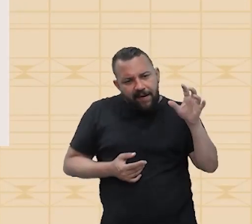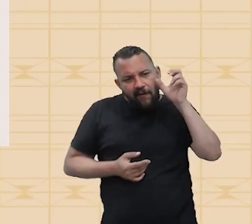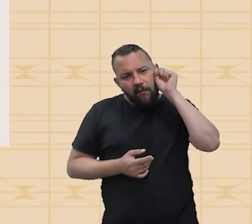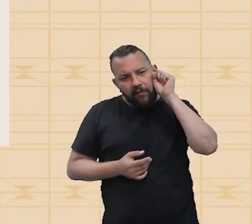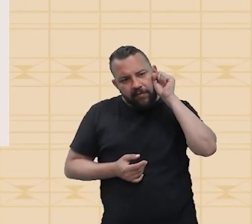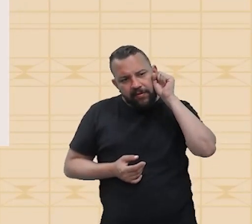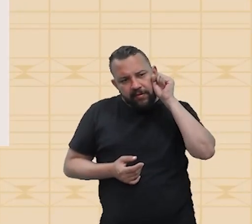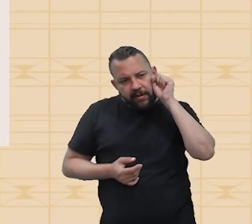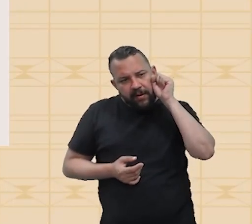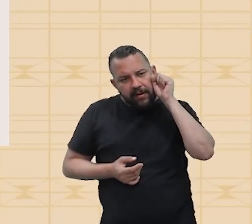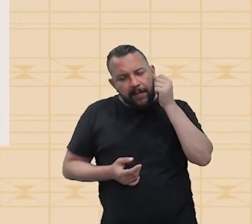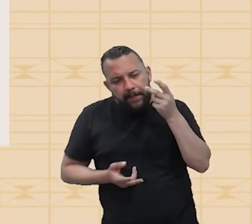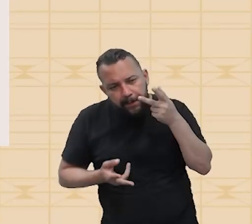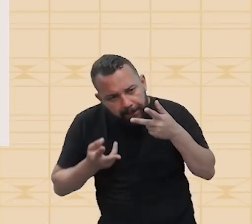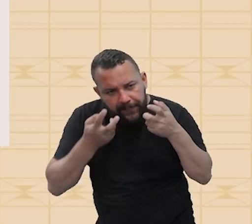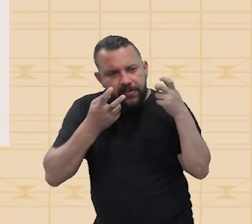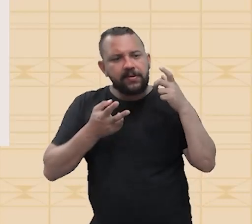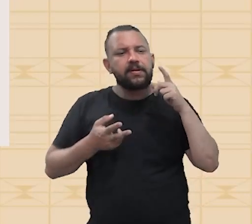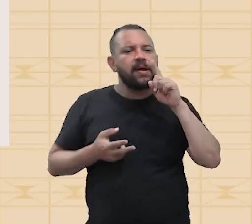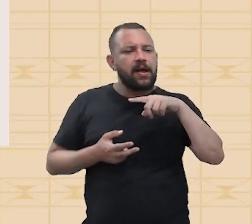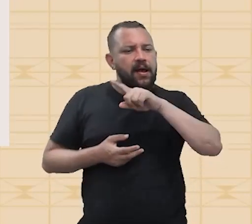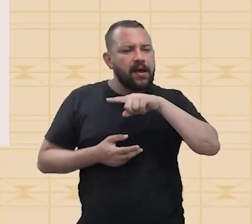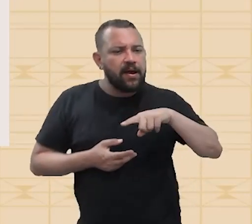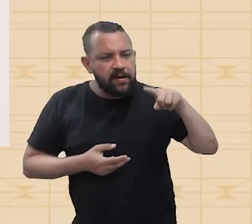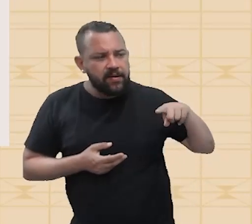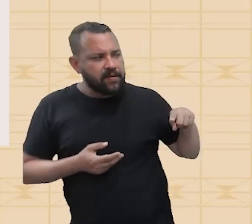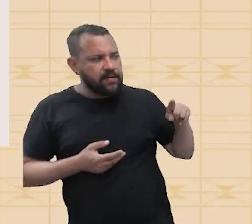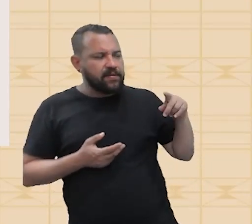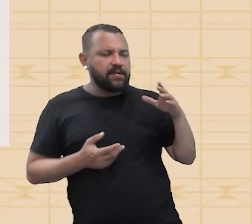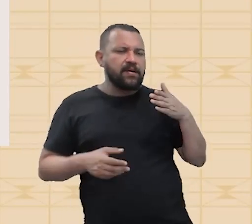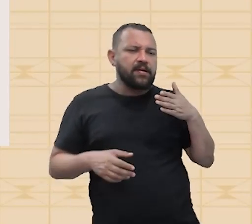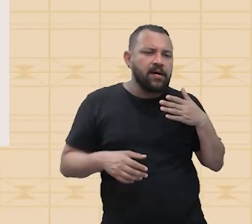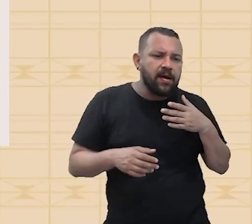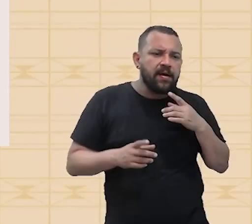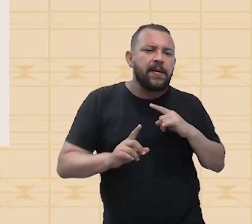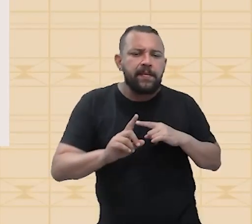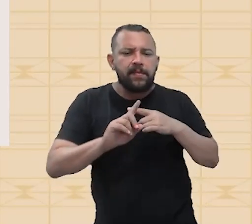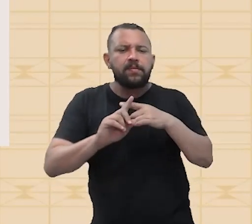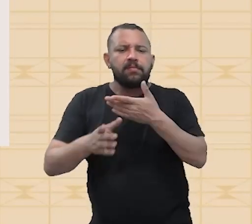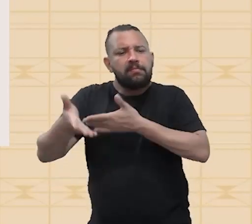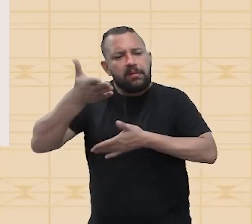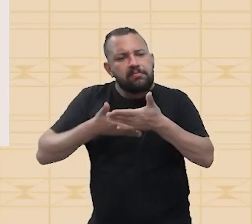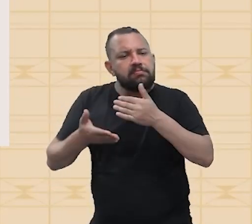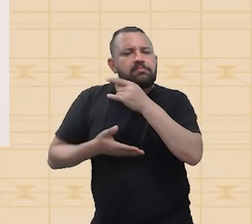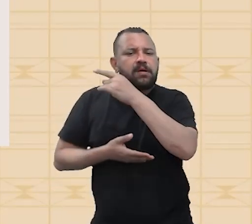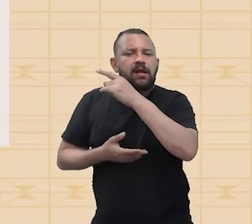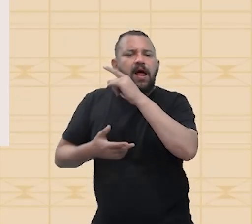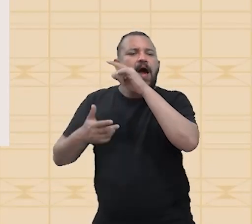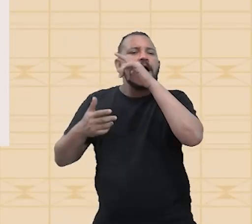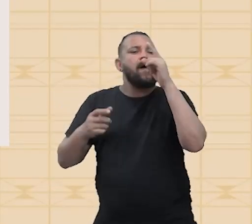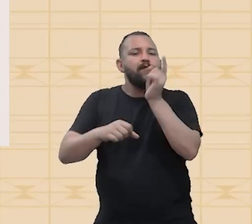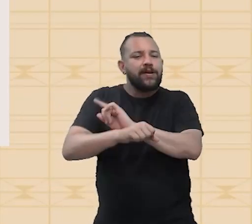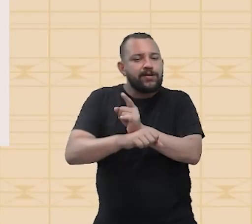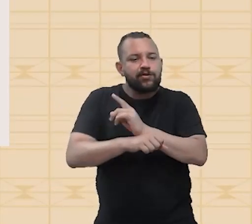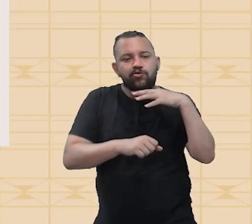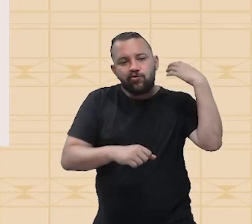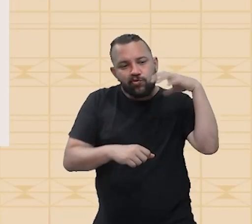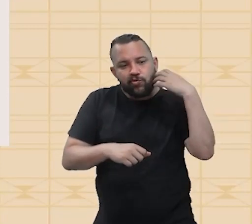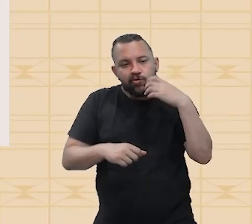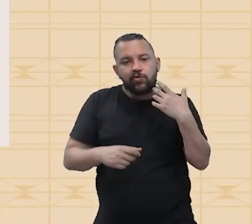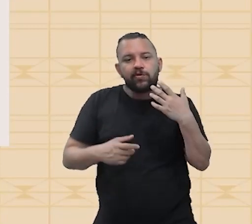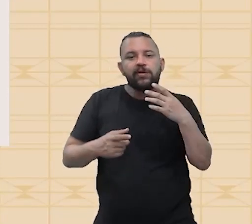aparente, ela é a frequência real multiplicada por essa relação da velocidade do som sendo